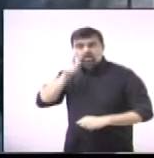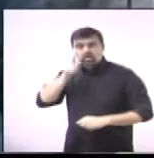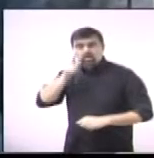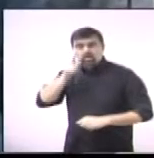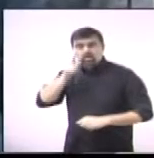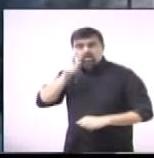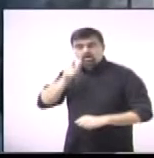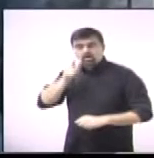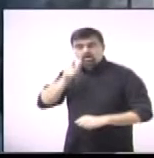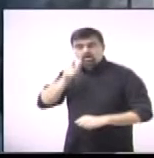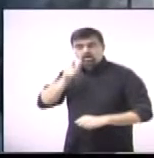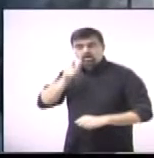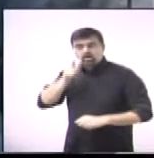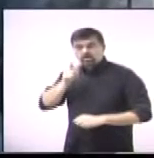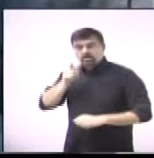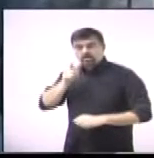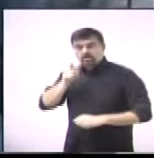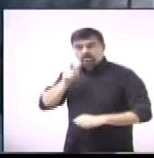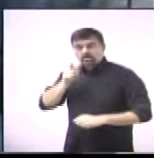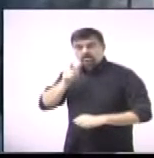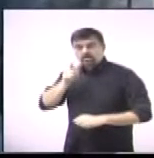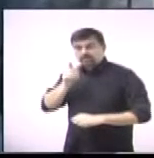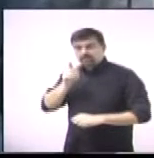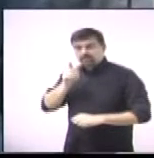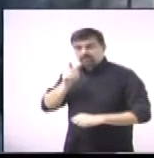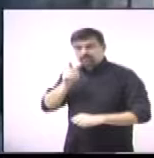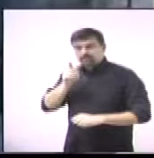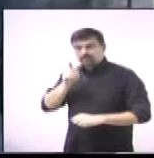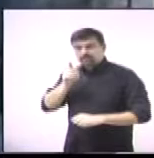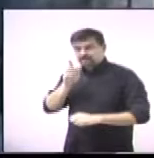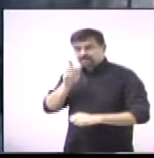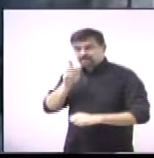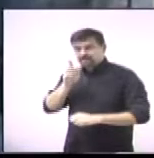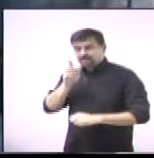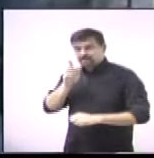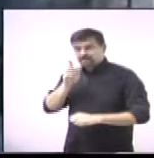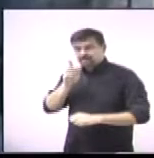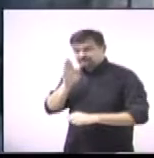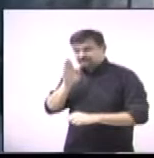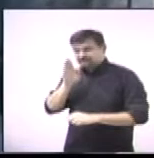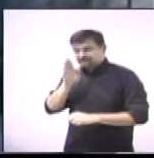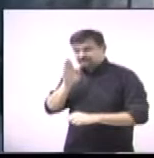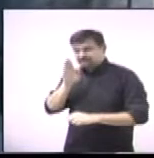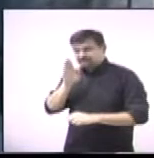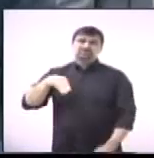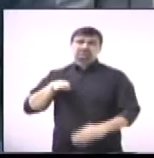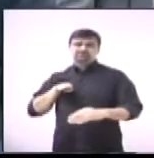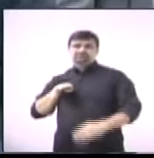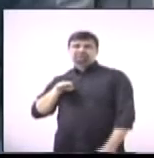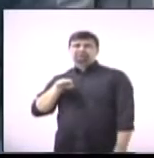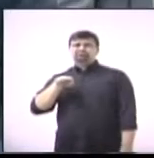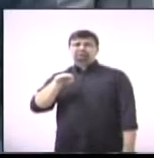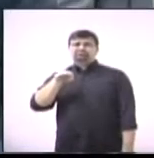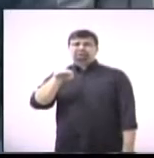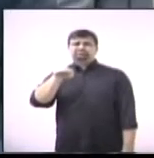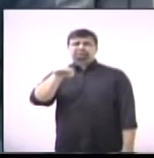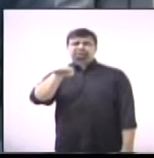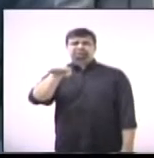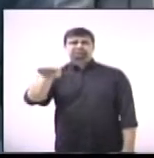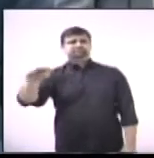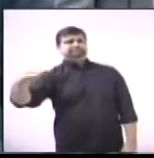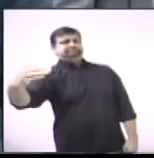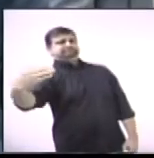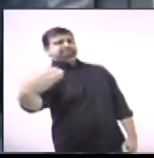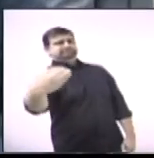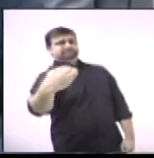a sete quilômetros e meio do pedágio. Ou seja, o trevo de Paulina é o retorno do pedágio. Então é absurdo